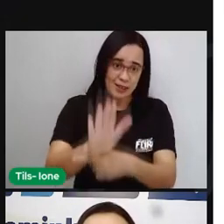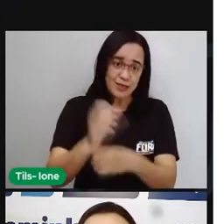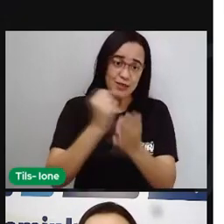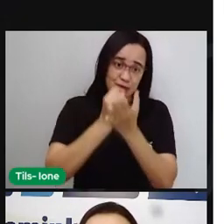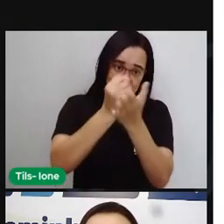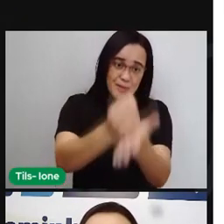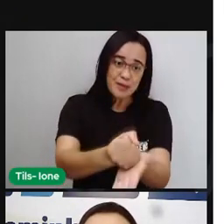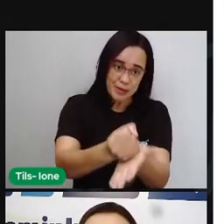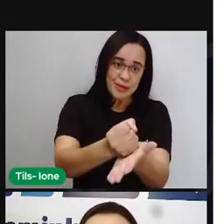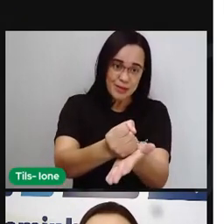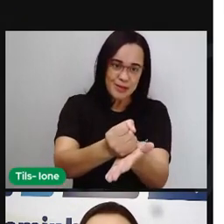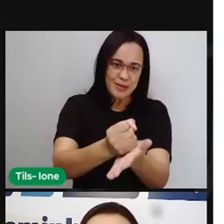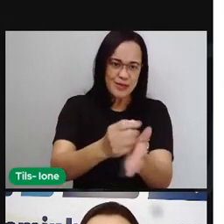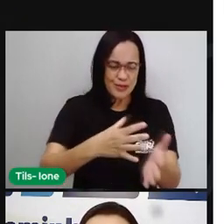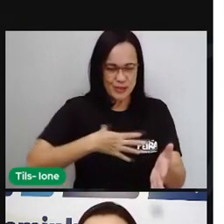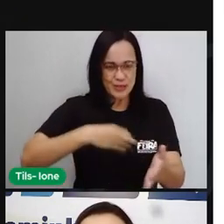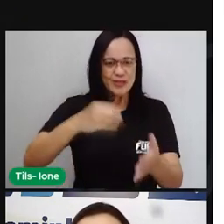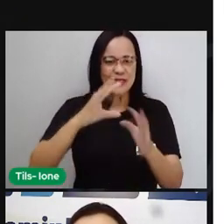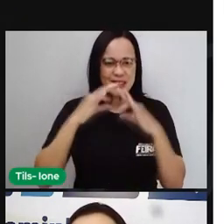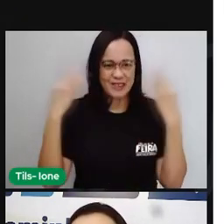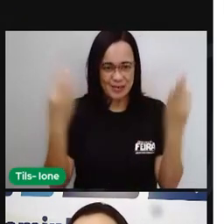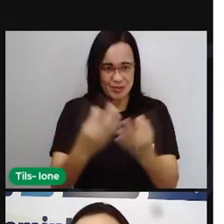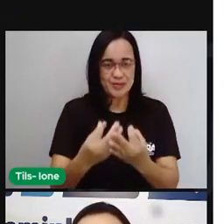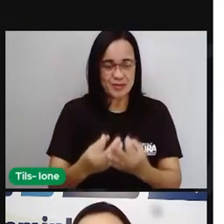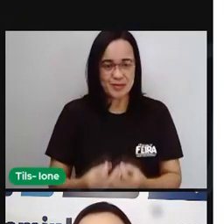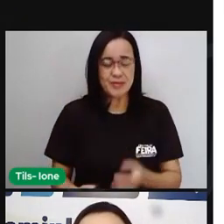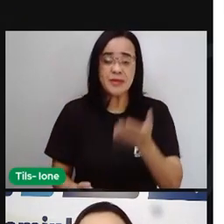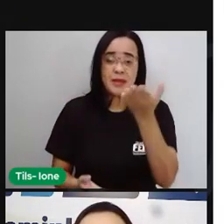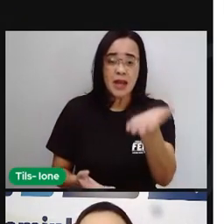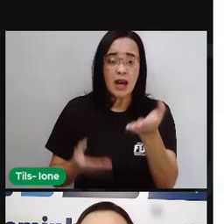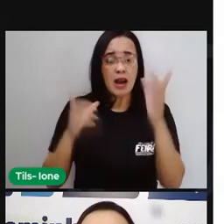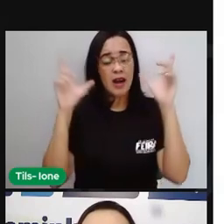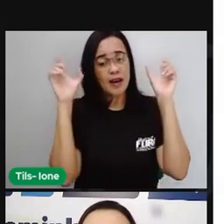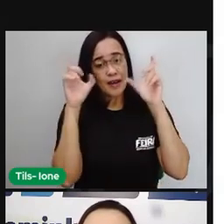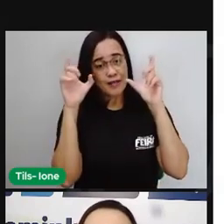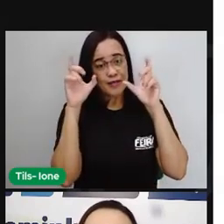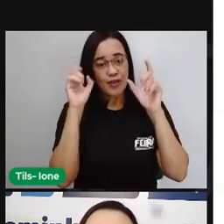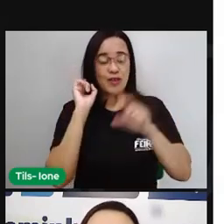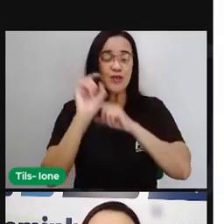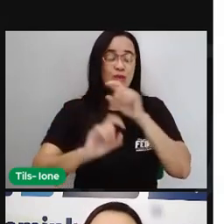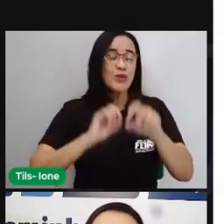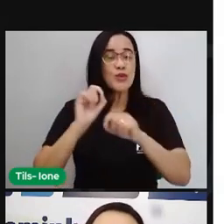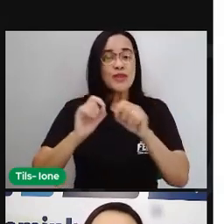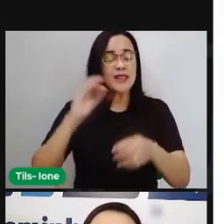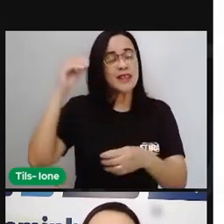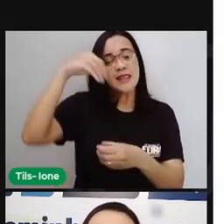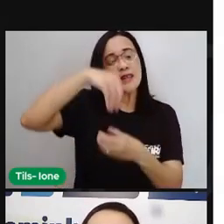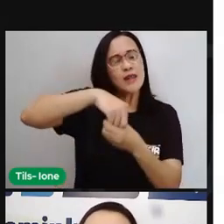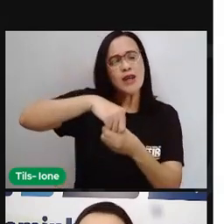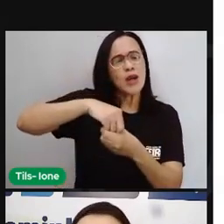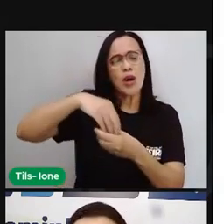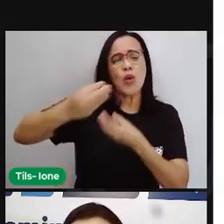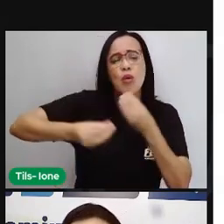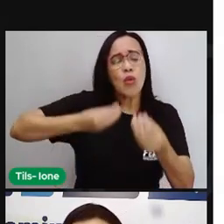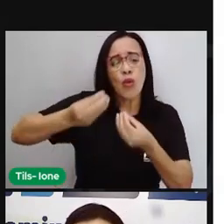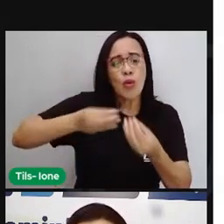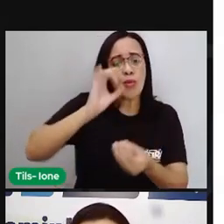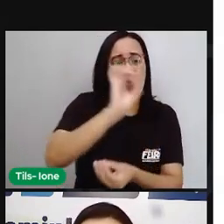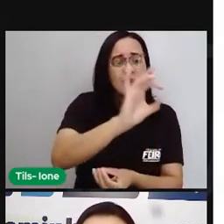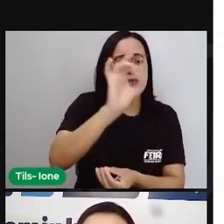E aí, a gente vê os avós, tanto avô quanto avó, inseridos em muitas realidades